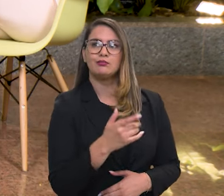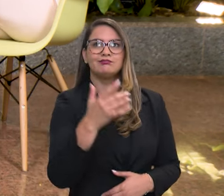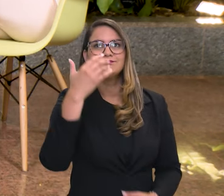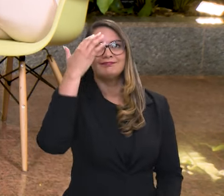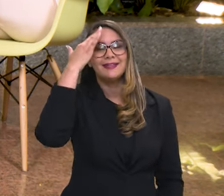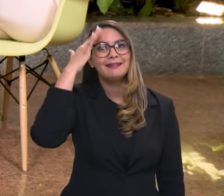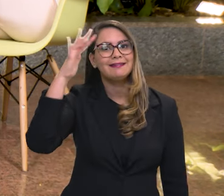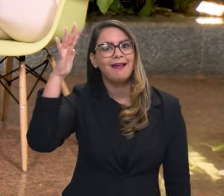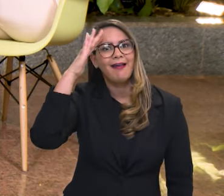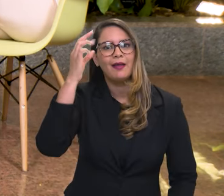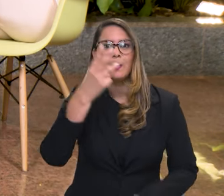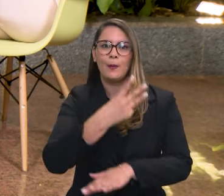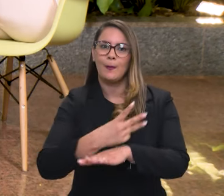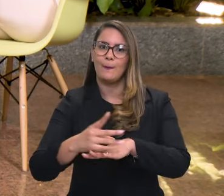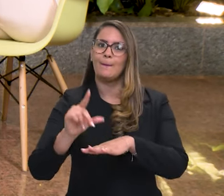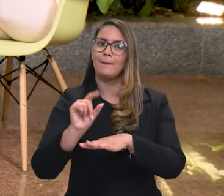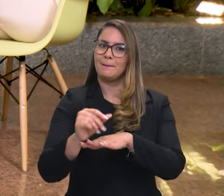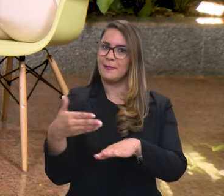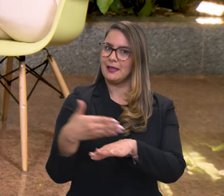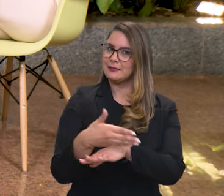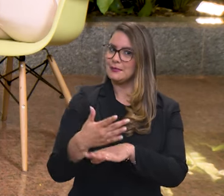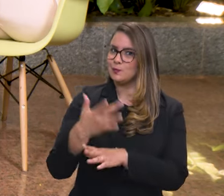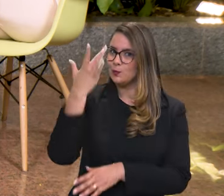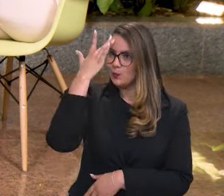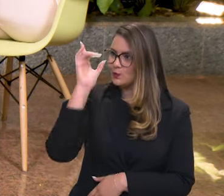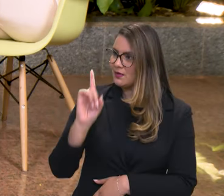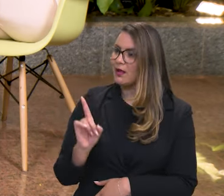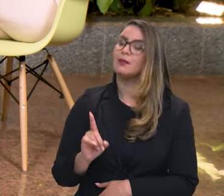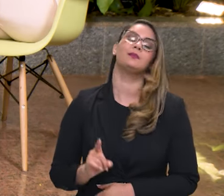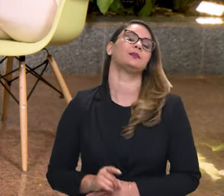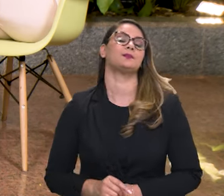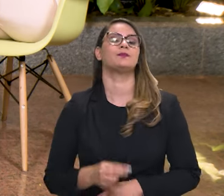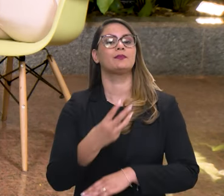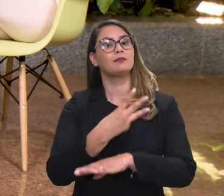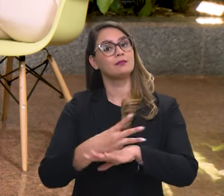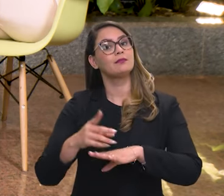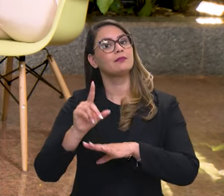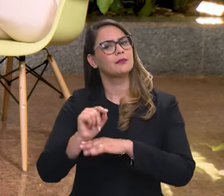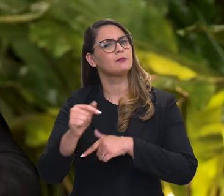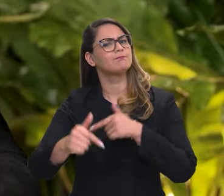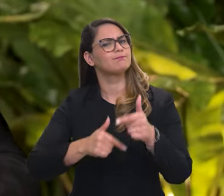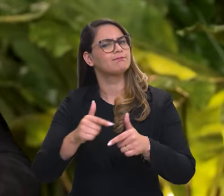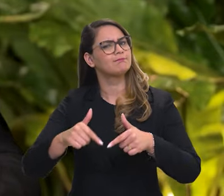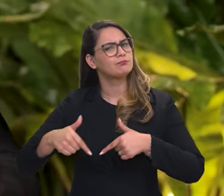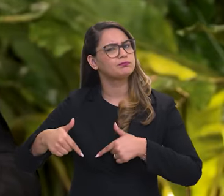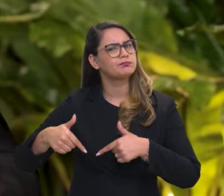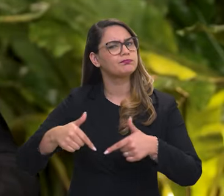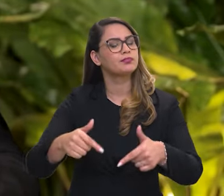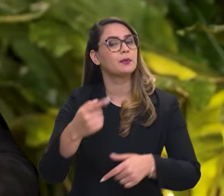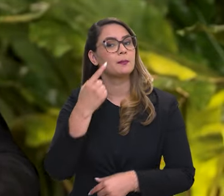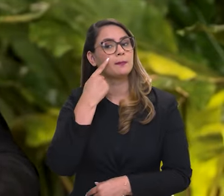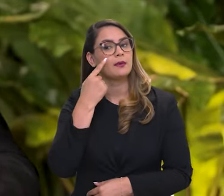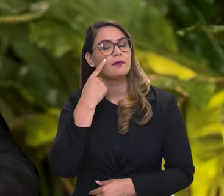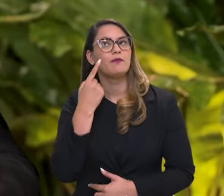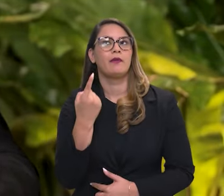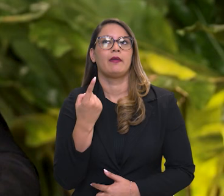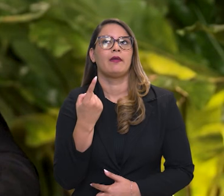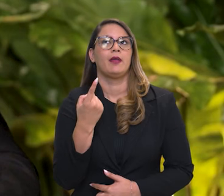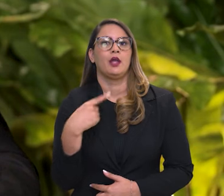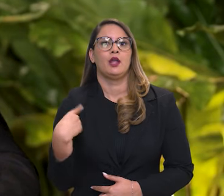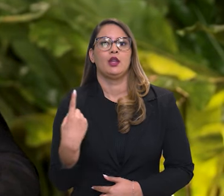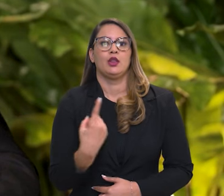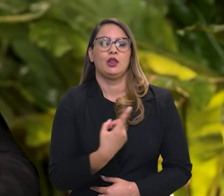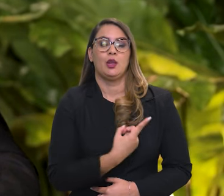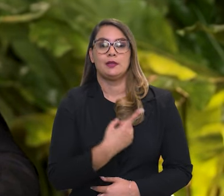brasileiro nem tem noção de que o IBAMA participa, por exemplo. O IBAMA vem atuando de maneira muito ativa. Só para ter uma